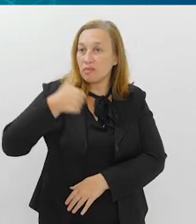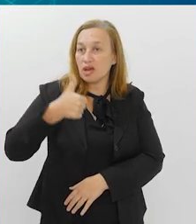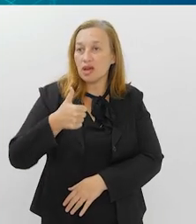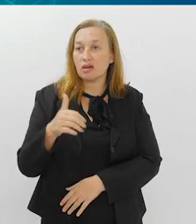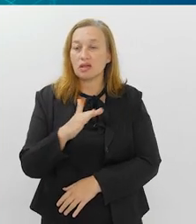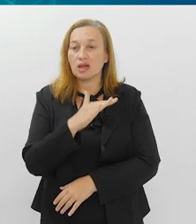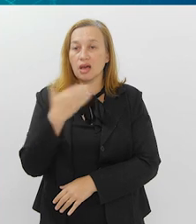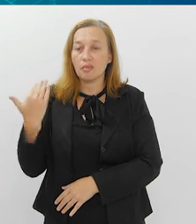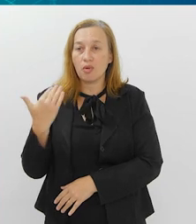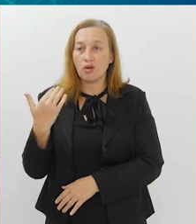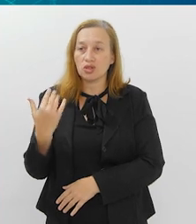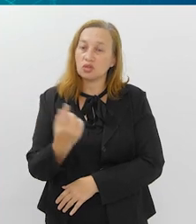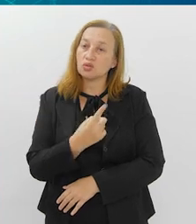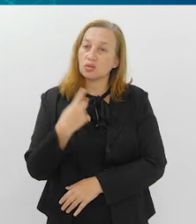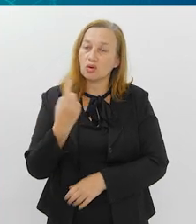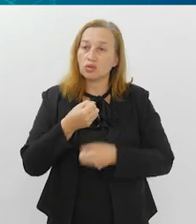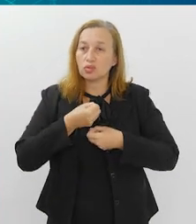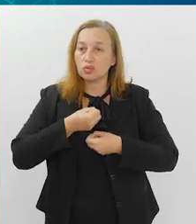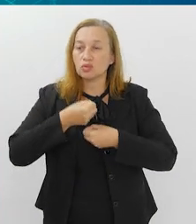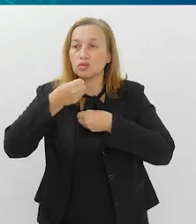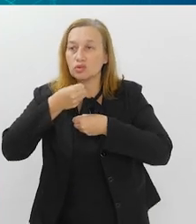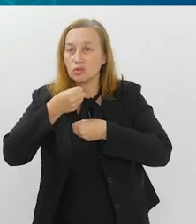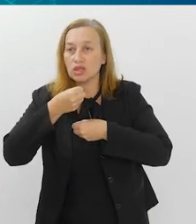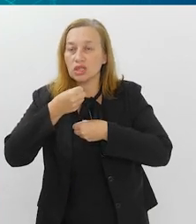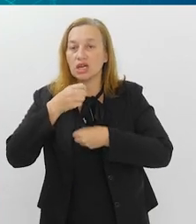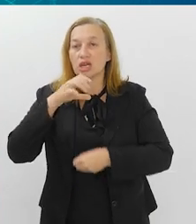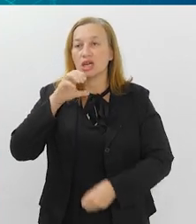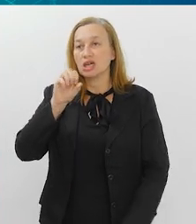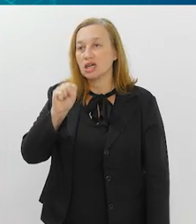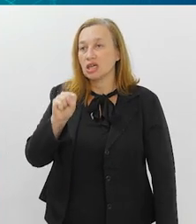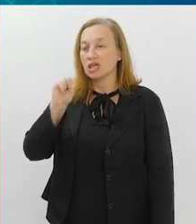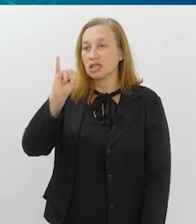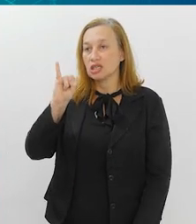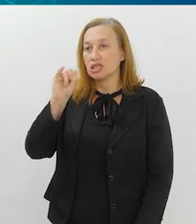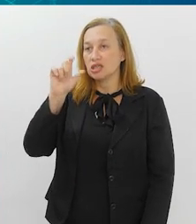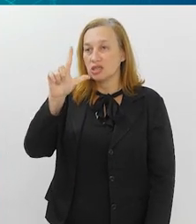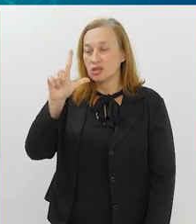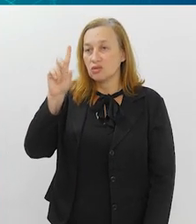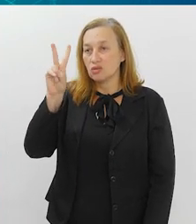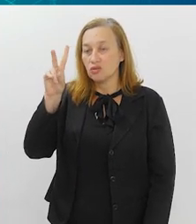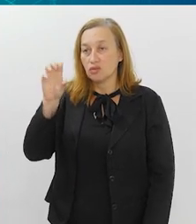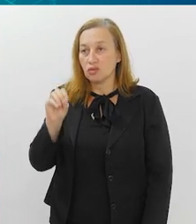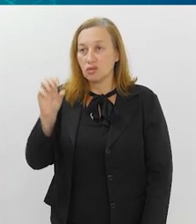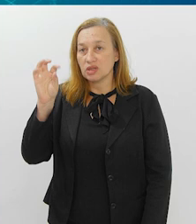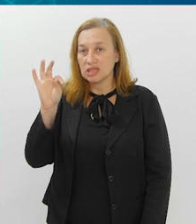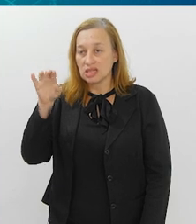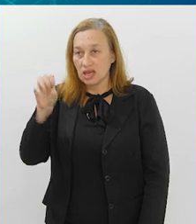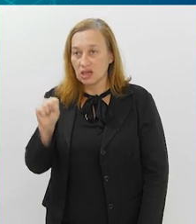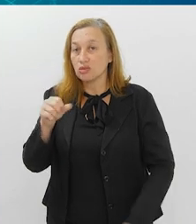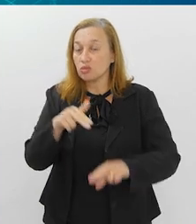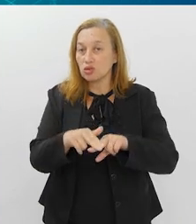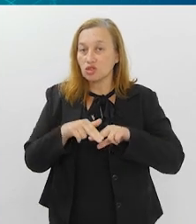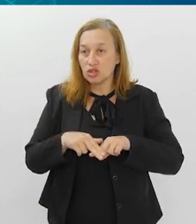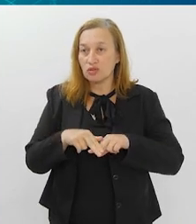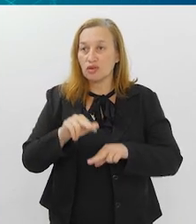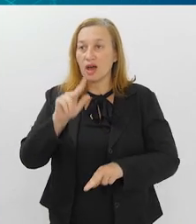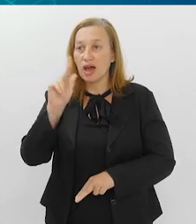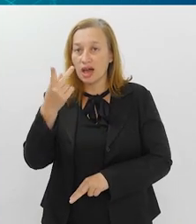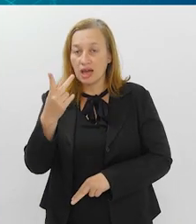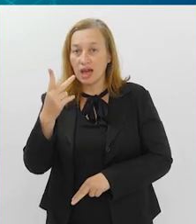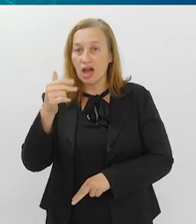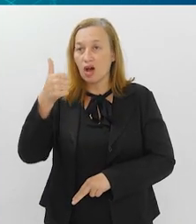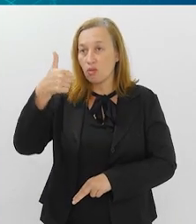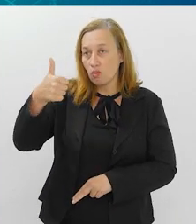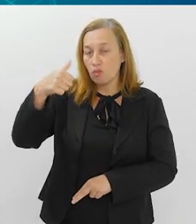do nosso Silvio Santos, a quem eu tinha grande admiração, e foi por uma complicação da H1N1, da gripe.